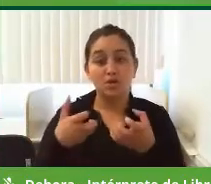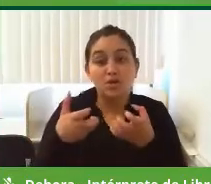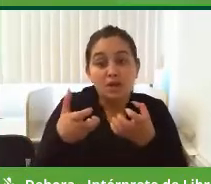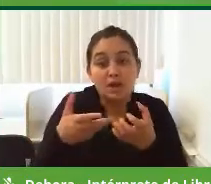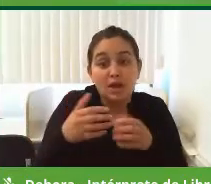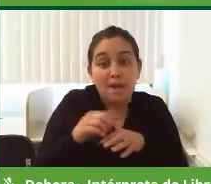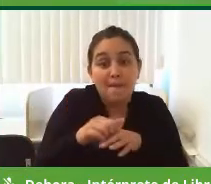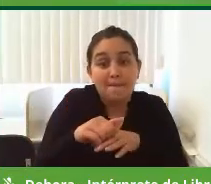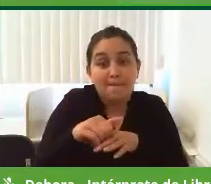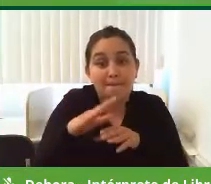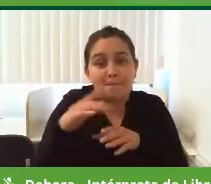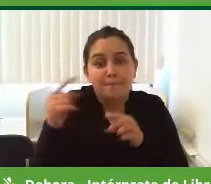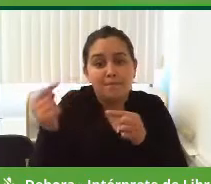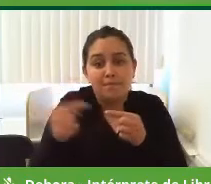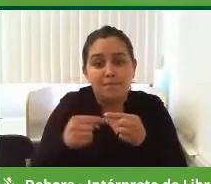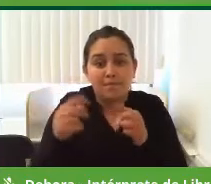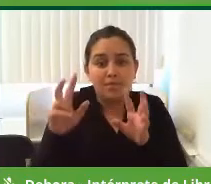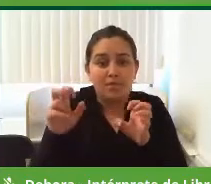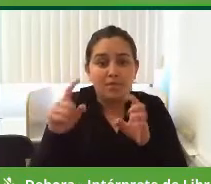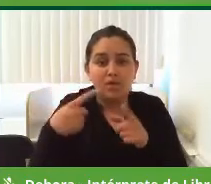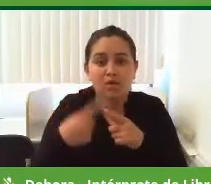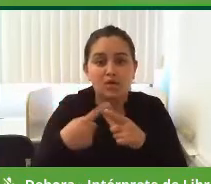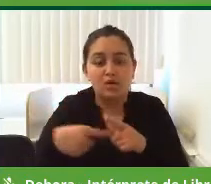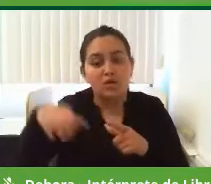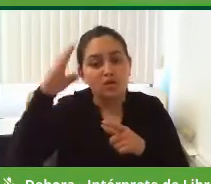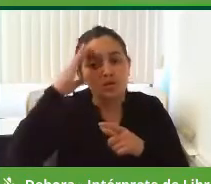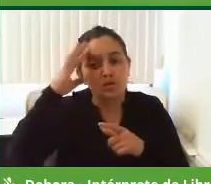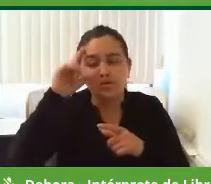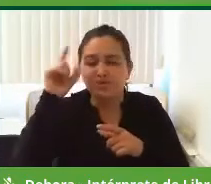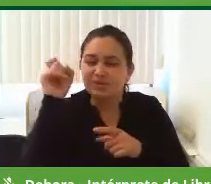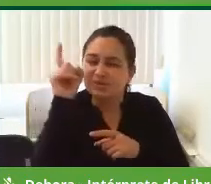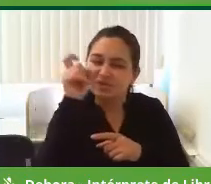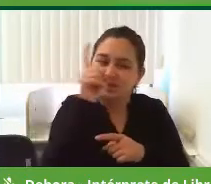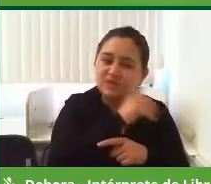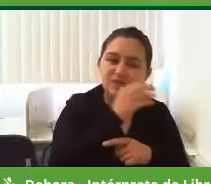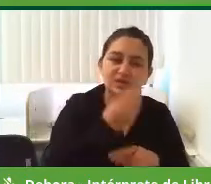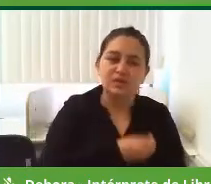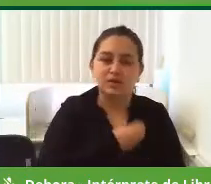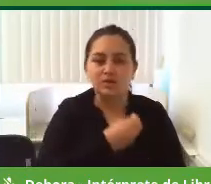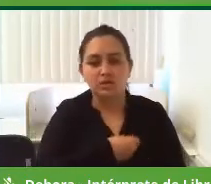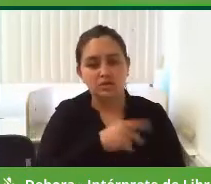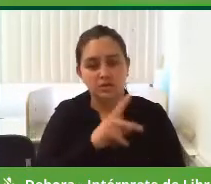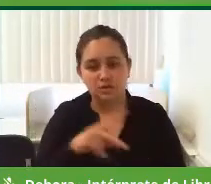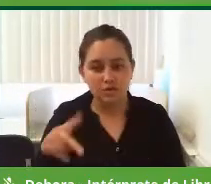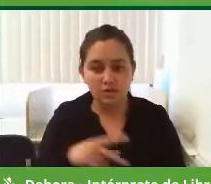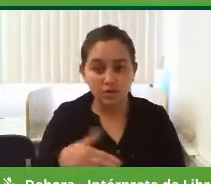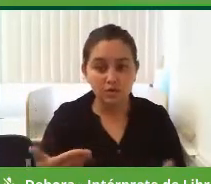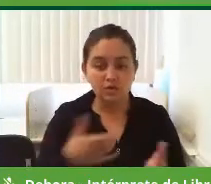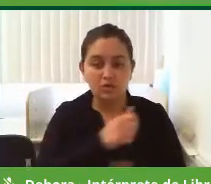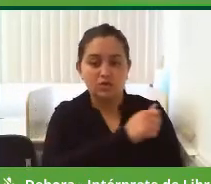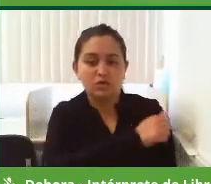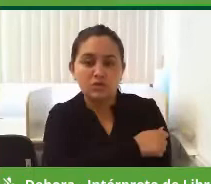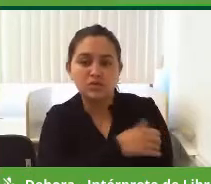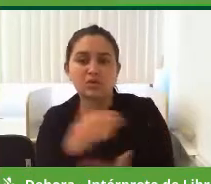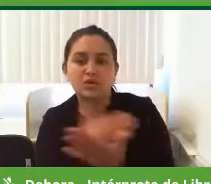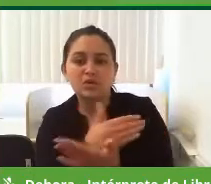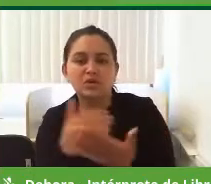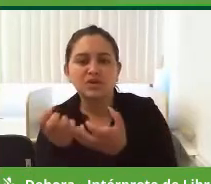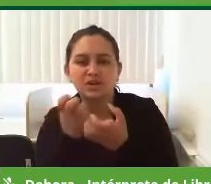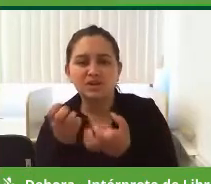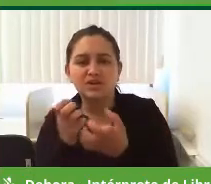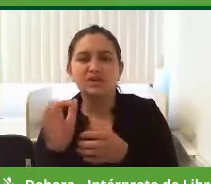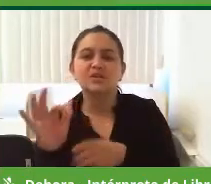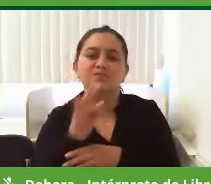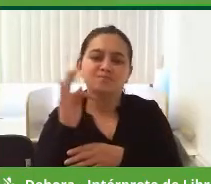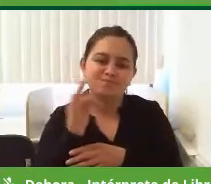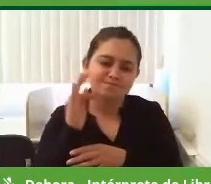ligado a essa questão, porque eu sei a dificuldade que existe, professor, de um aluno carente, muitas vezes, fazer uma